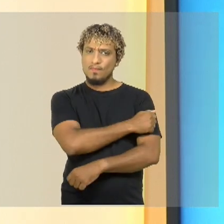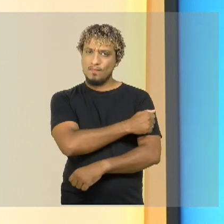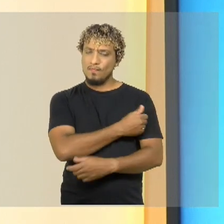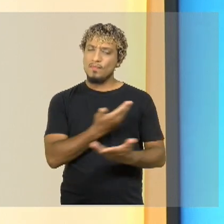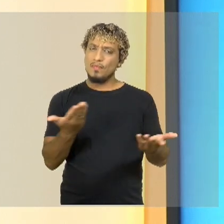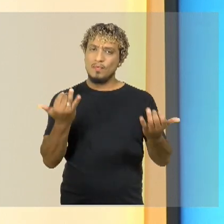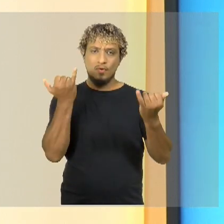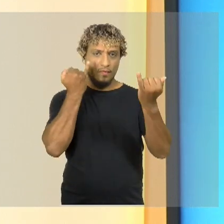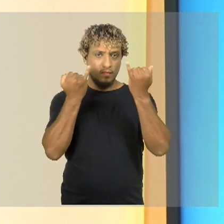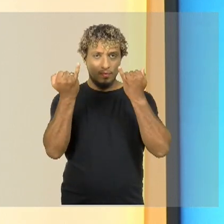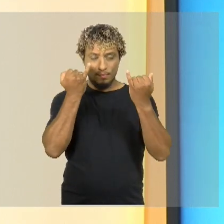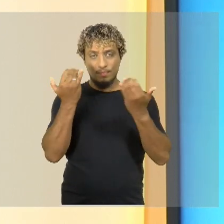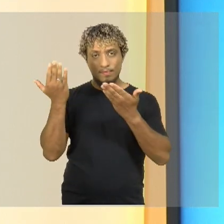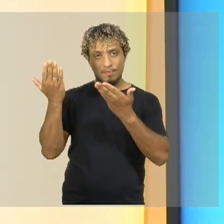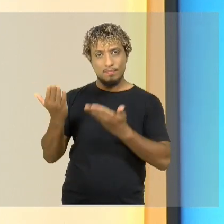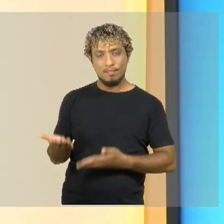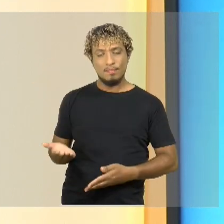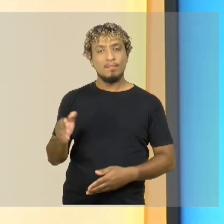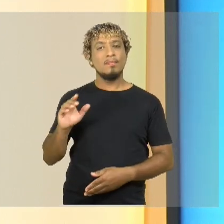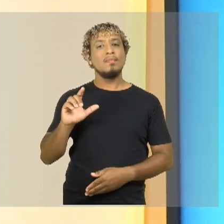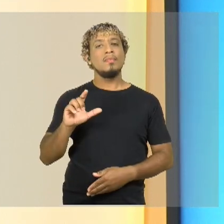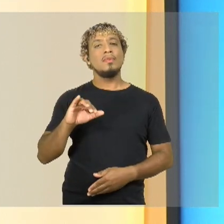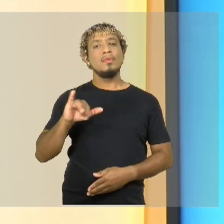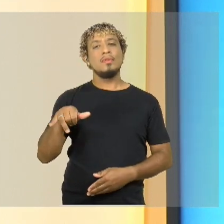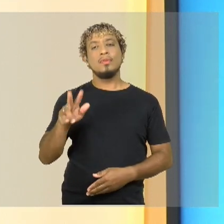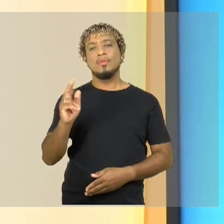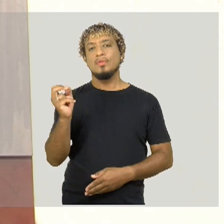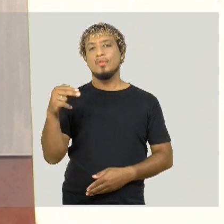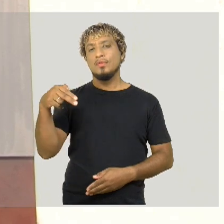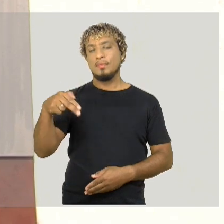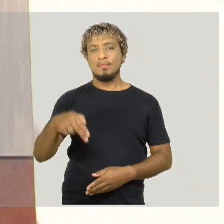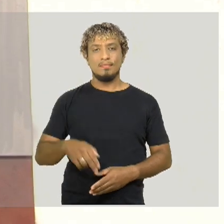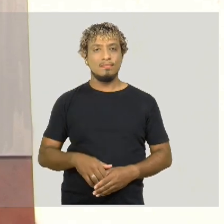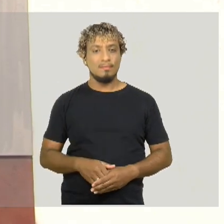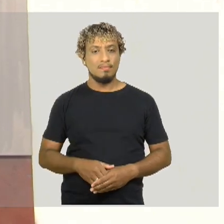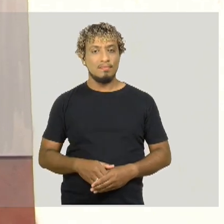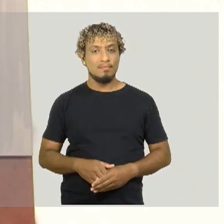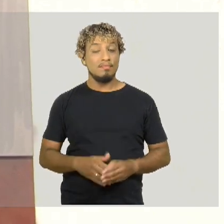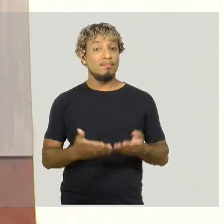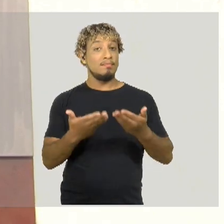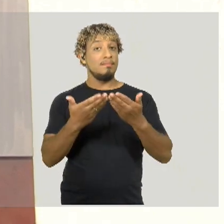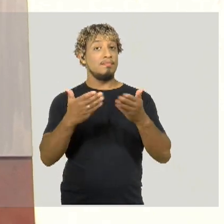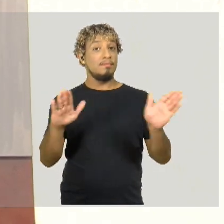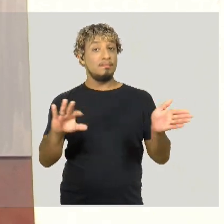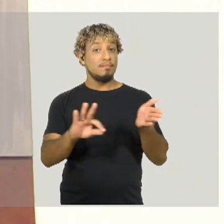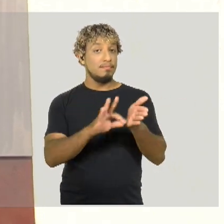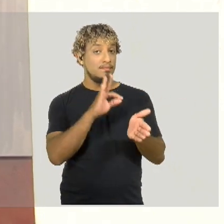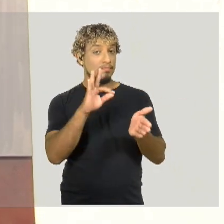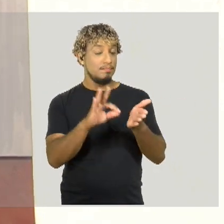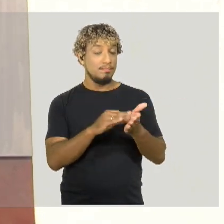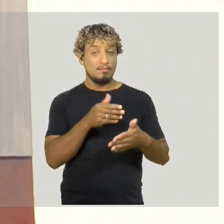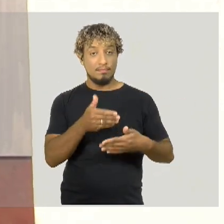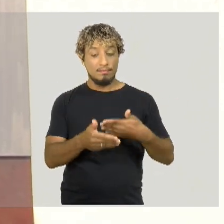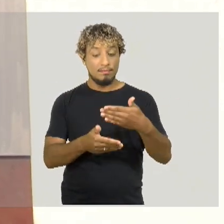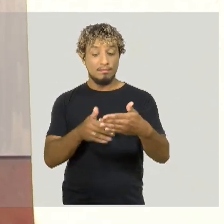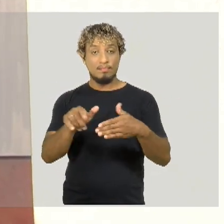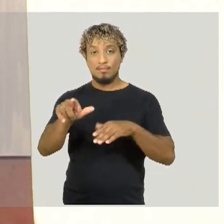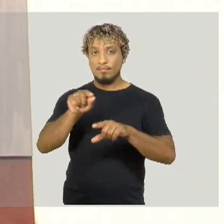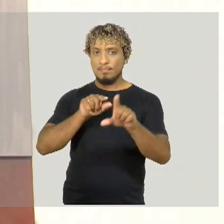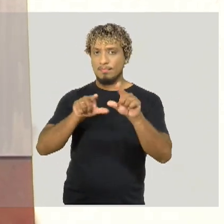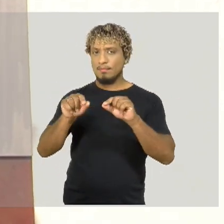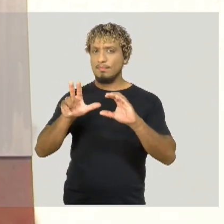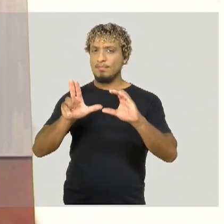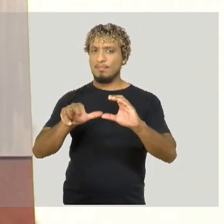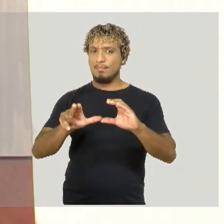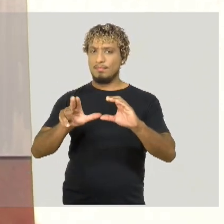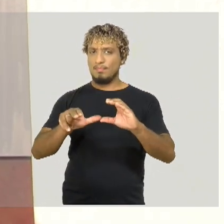Quem tem mais informações para a gente é o repórter John Hayen. Estão abertas as inscrições para o processo seletivo do